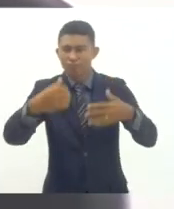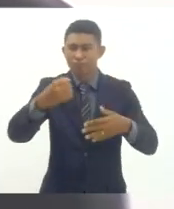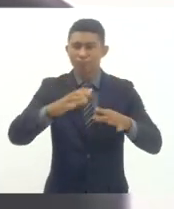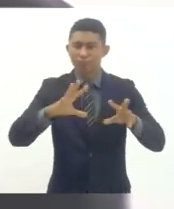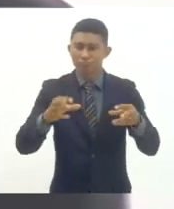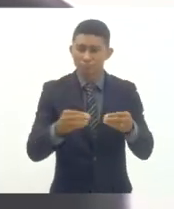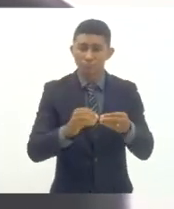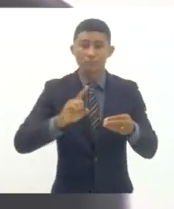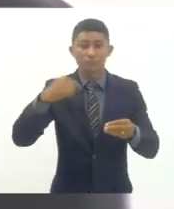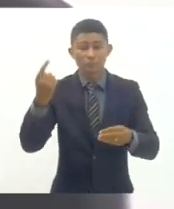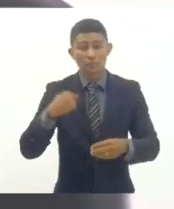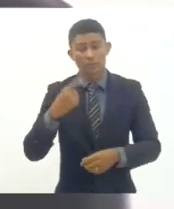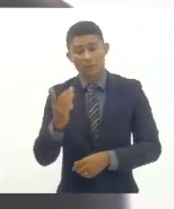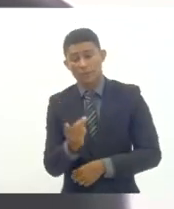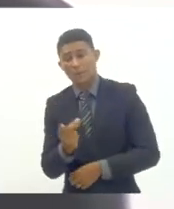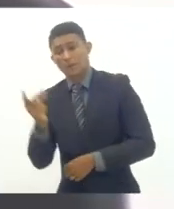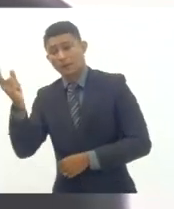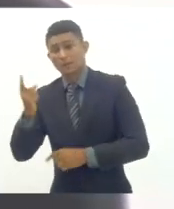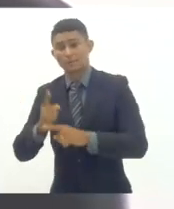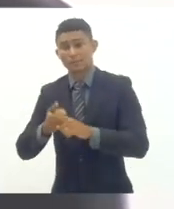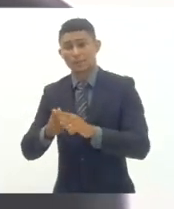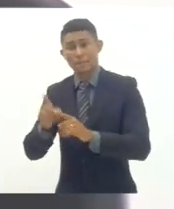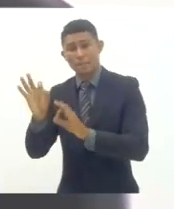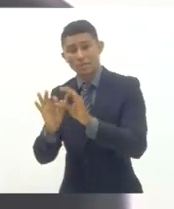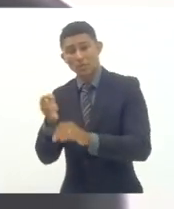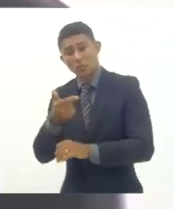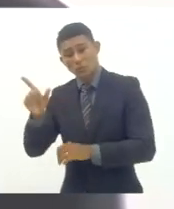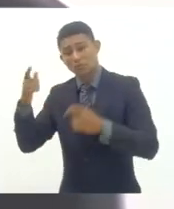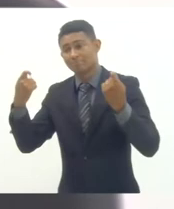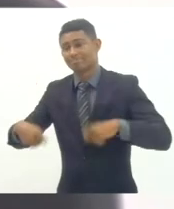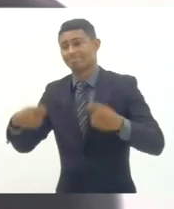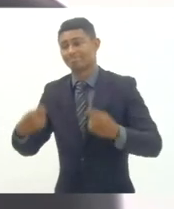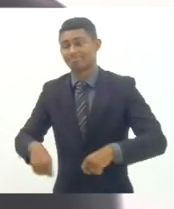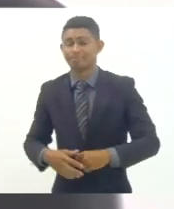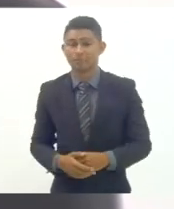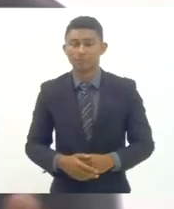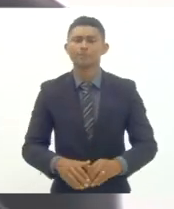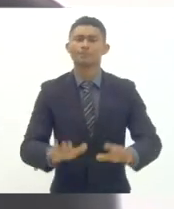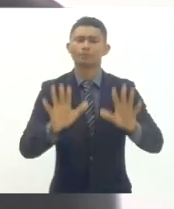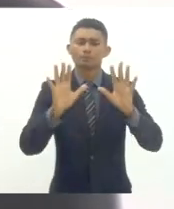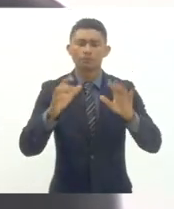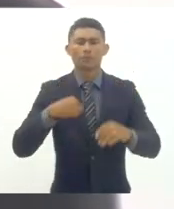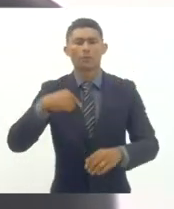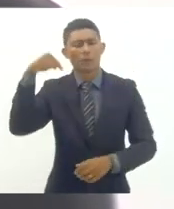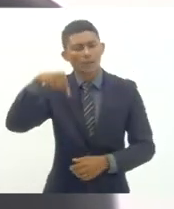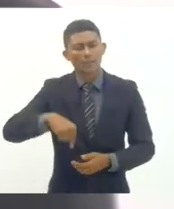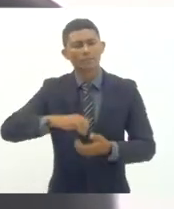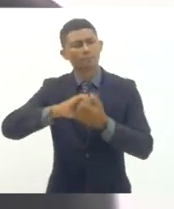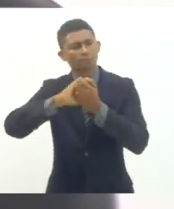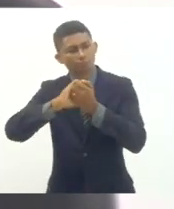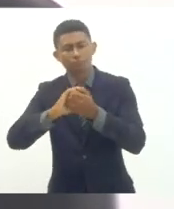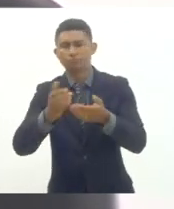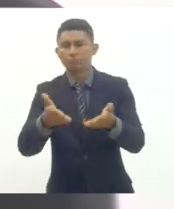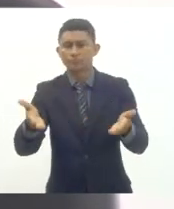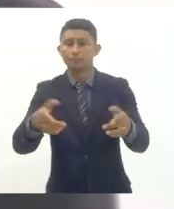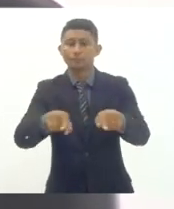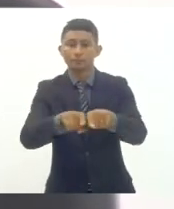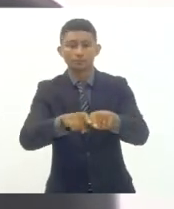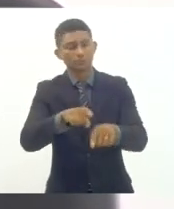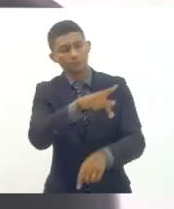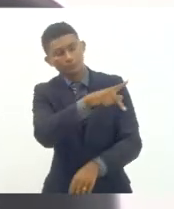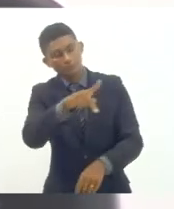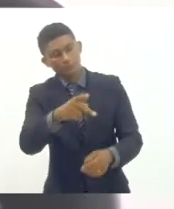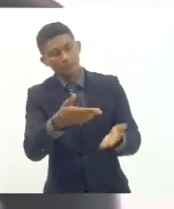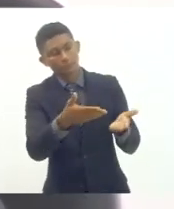continuidade e acompanhamento desse projeto aqui da casa mas não poderia deixar de vir saudar o espaço saudar o presidente deputado